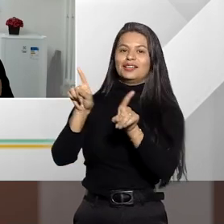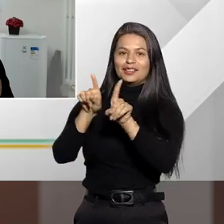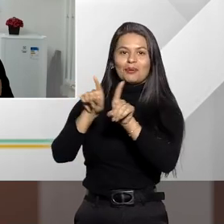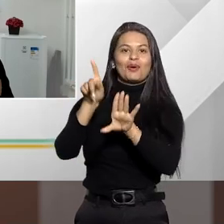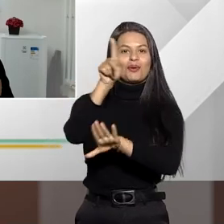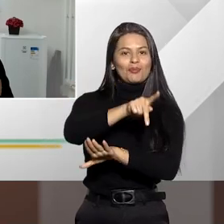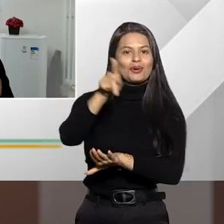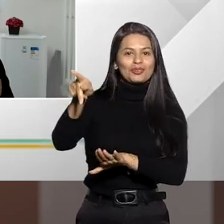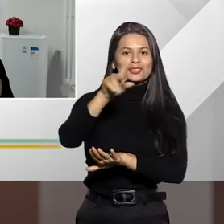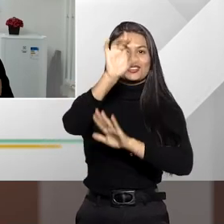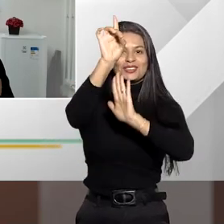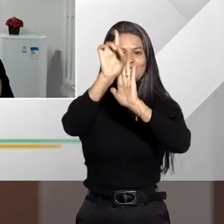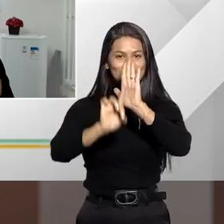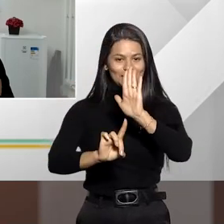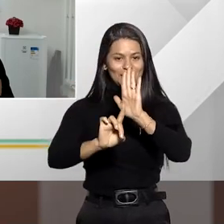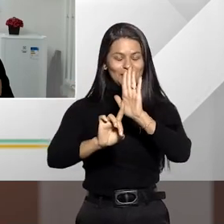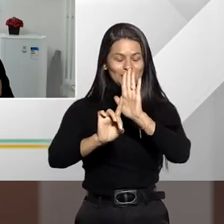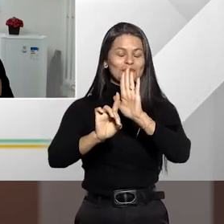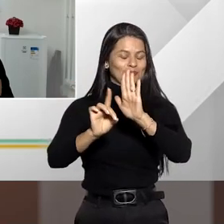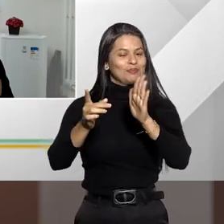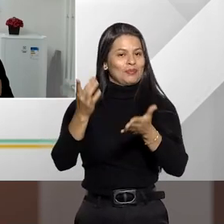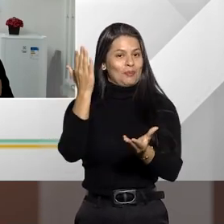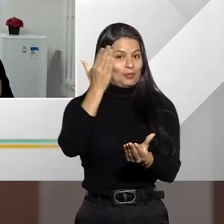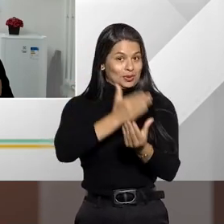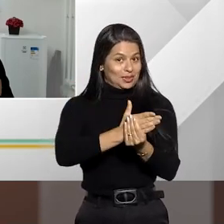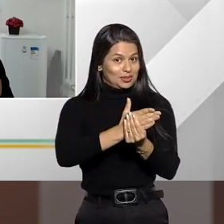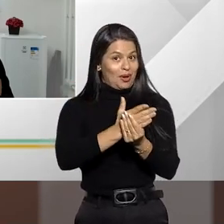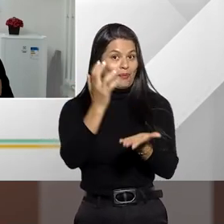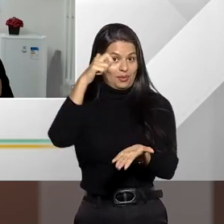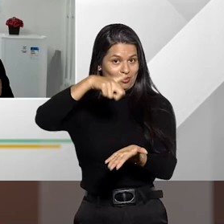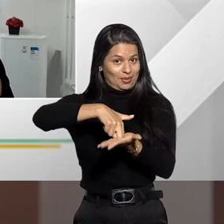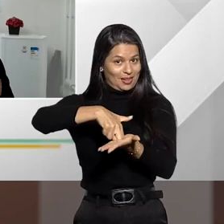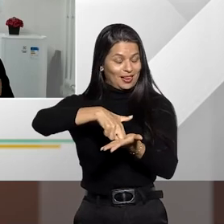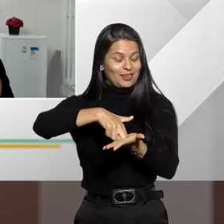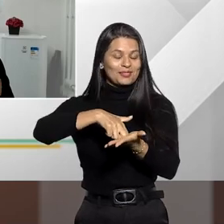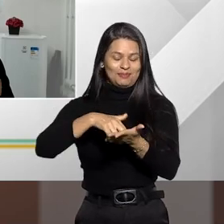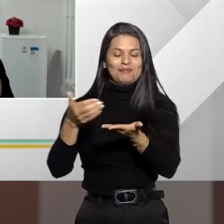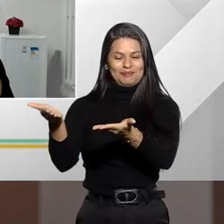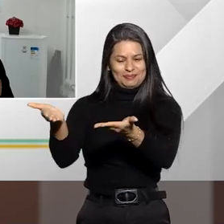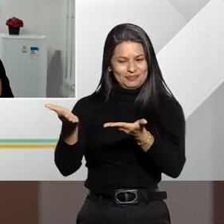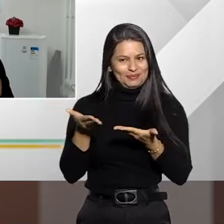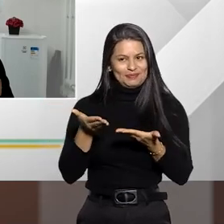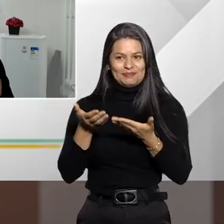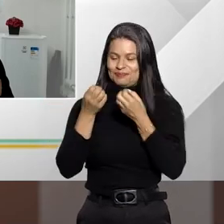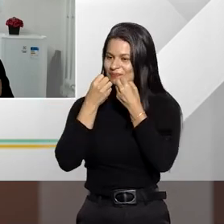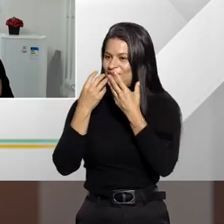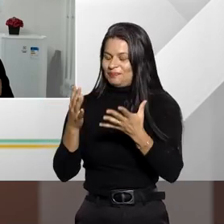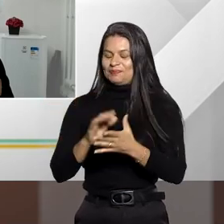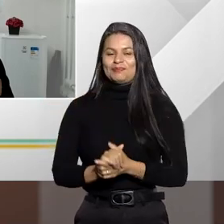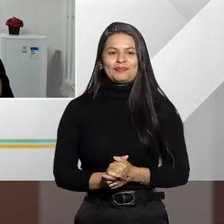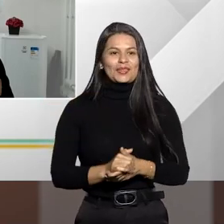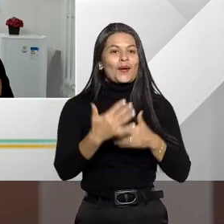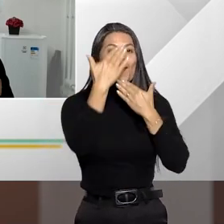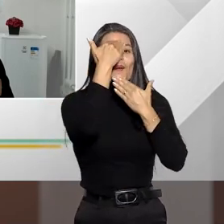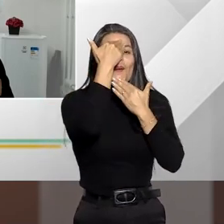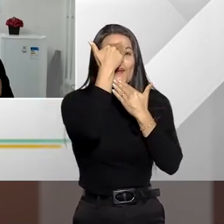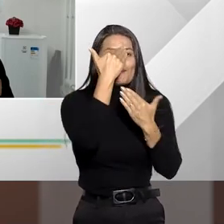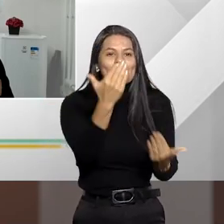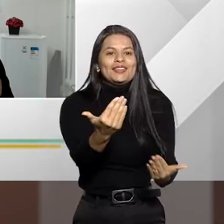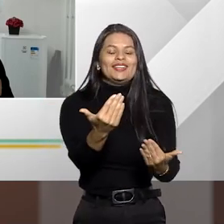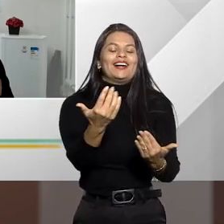professora de Direito Processual Penal. Professora Ana Cristina, muito bem-vinda. Obrigada,